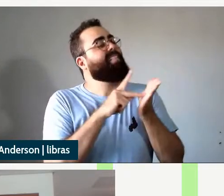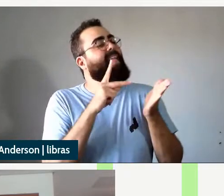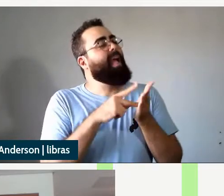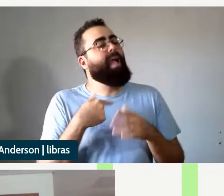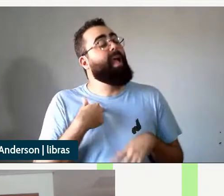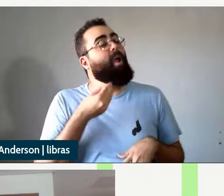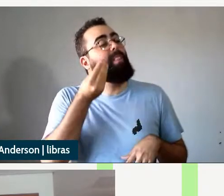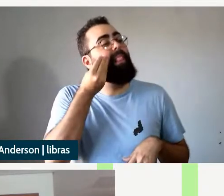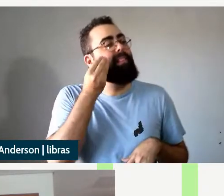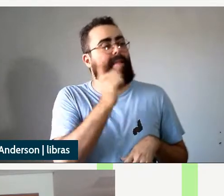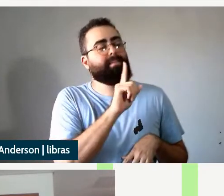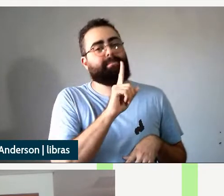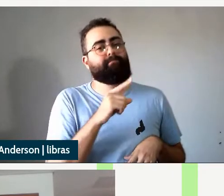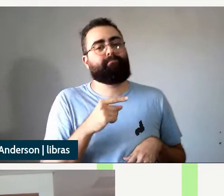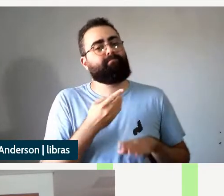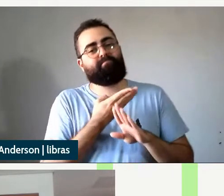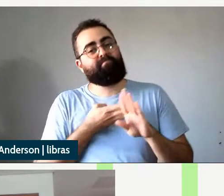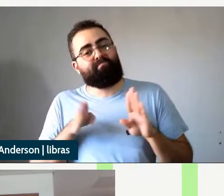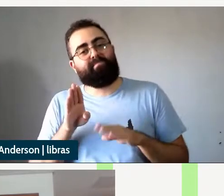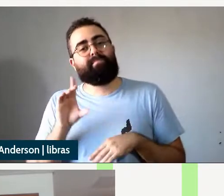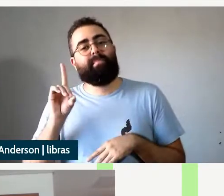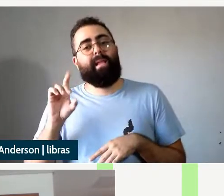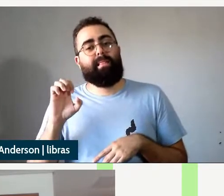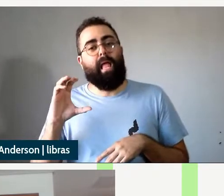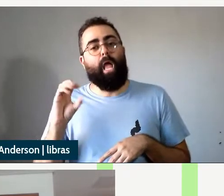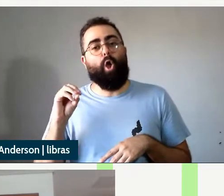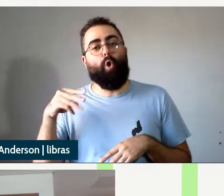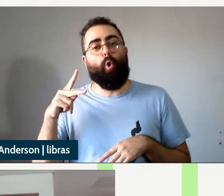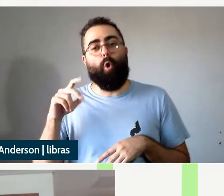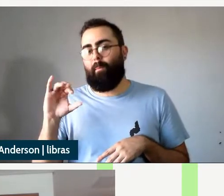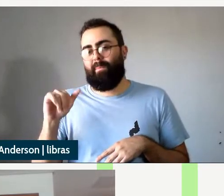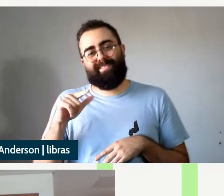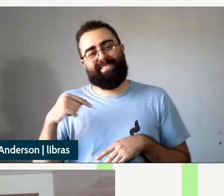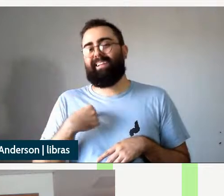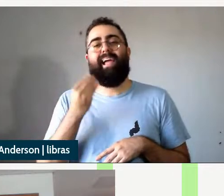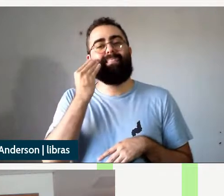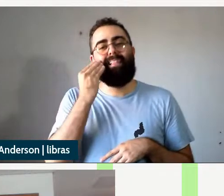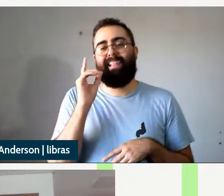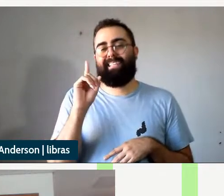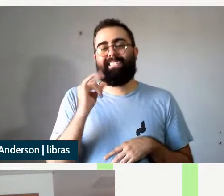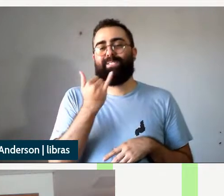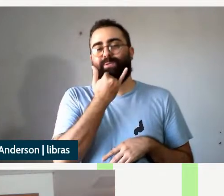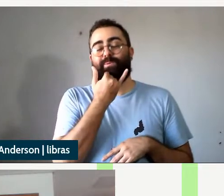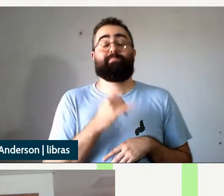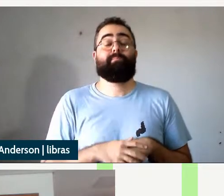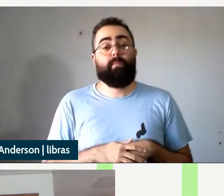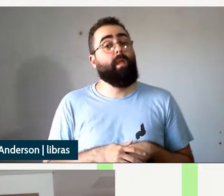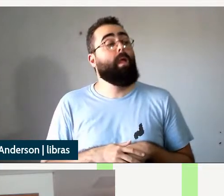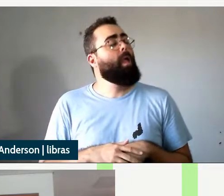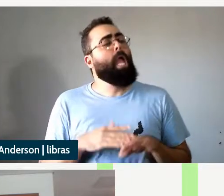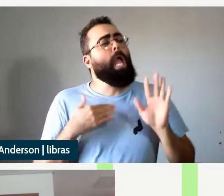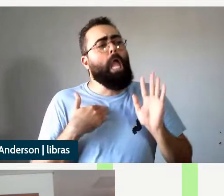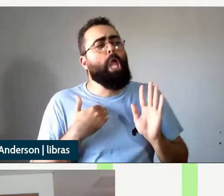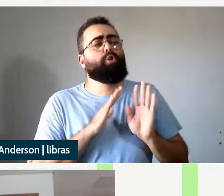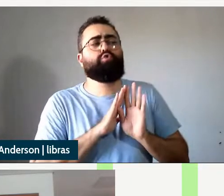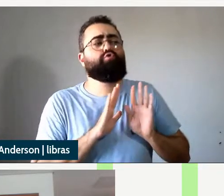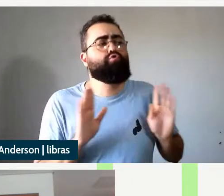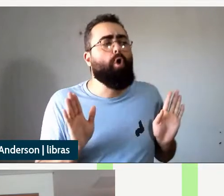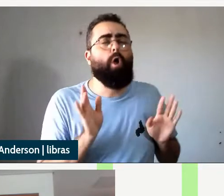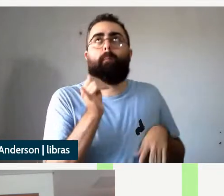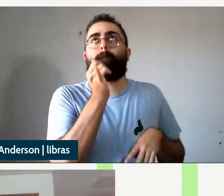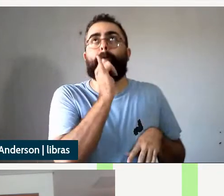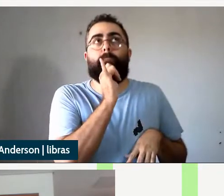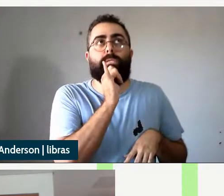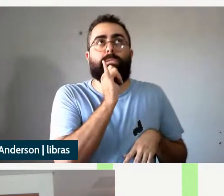não tentei propor uma nova decomposição a única coisa que eu que eu que eu fiz foi o seguinte né na